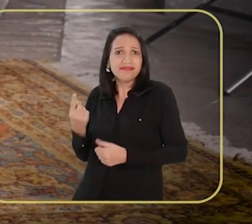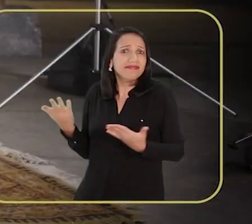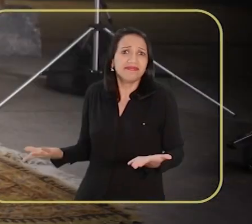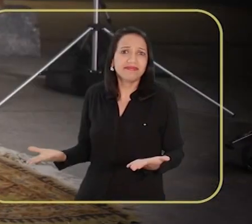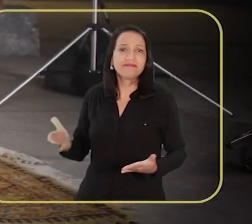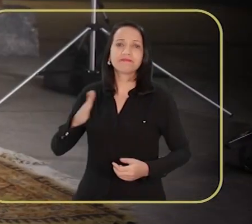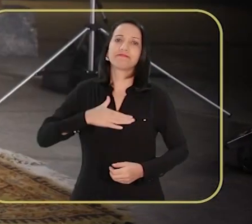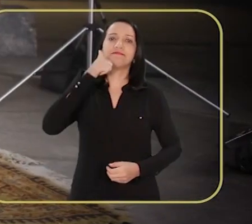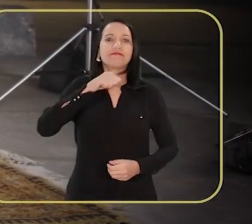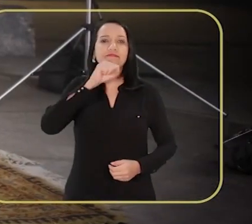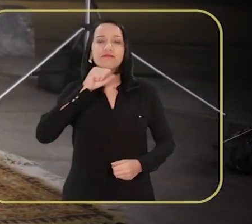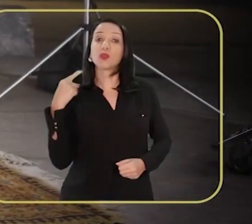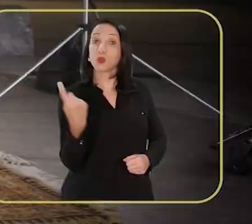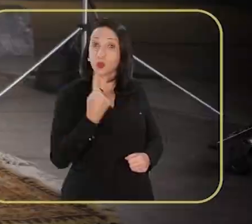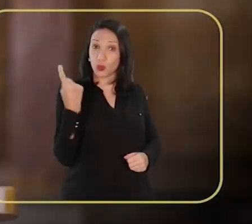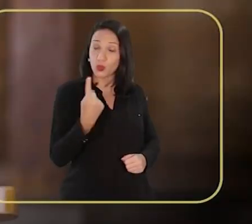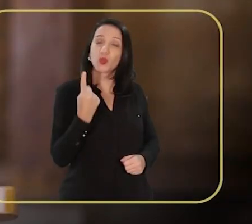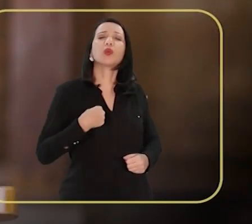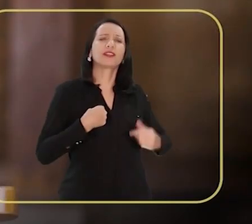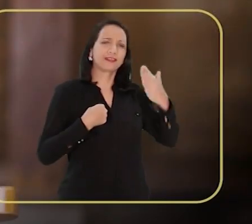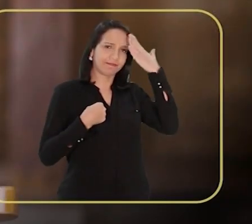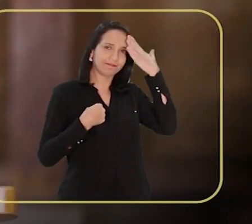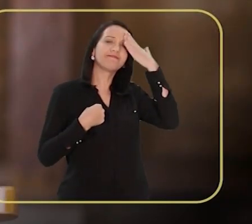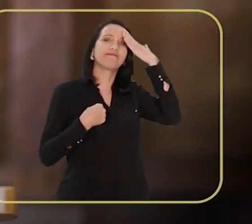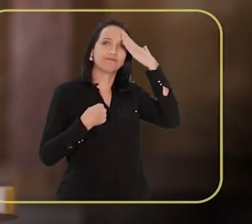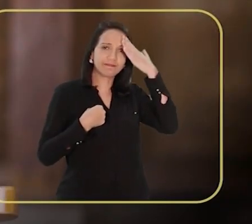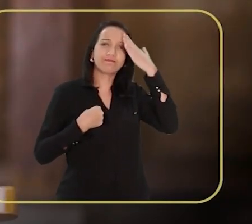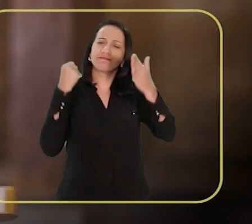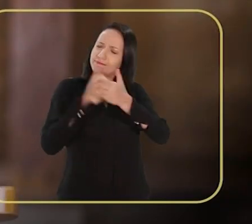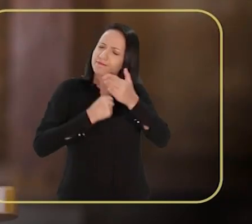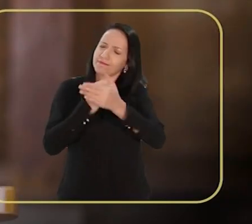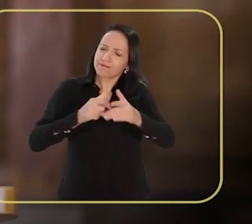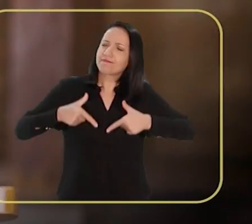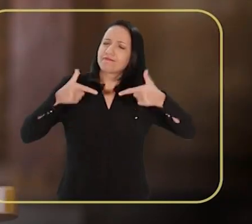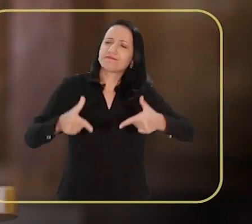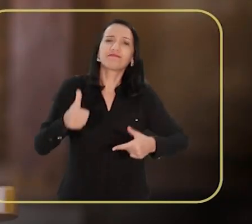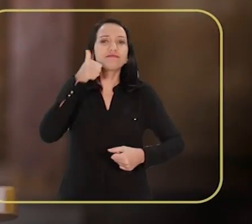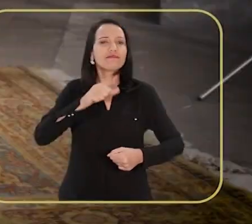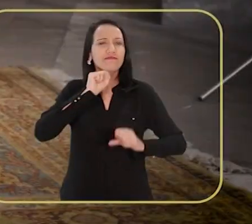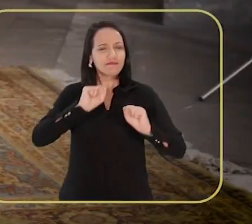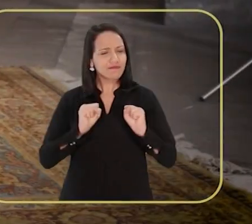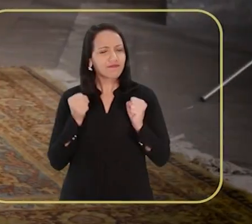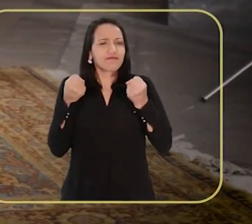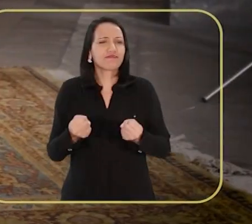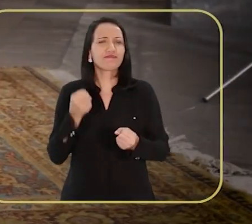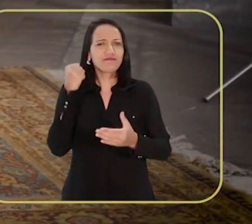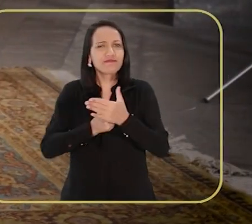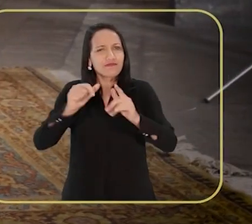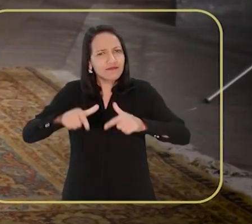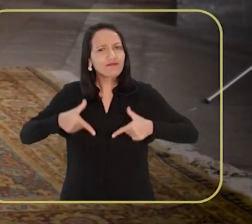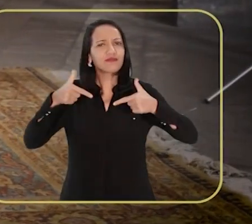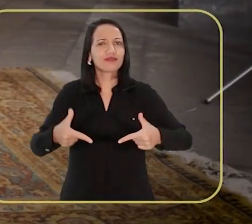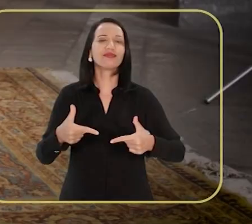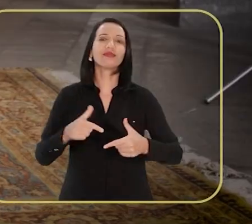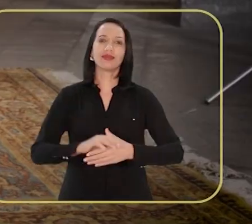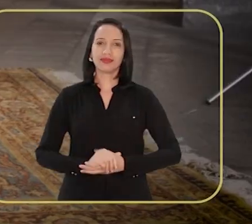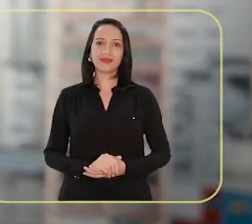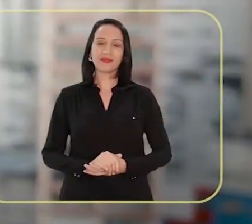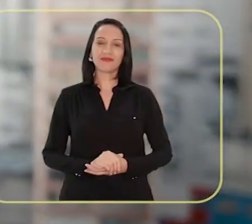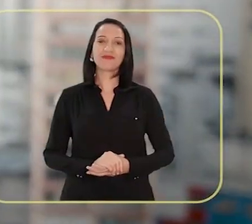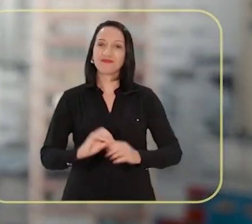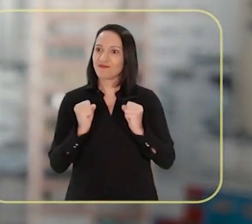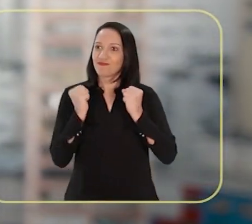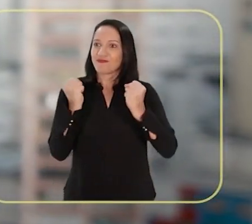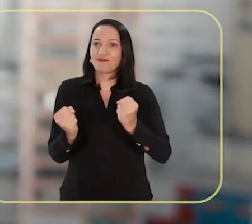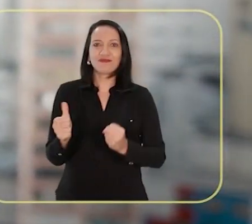filhos só. Eu sou mãe solo, então eu sei o que é a luta de uma mãe guerreira, uma mulher batalhadora.